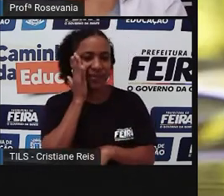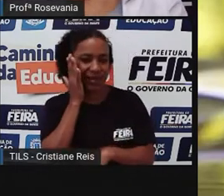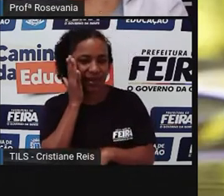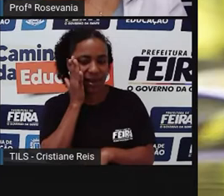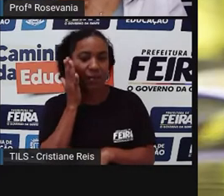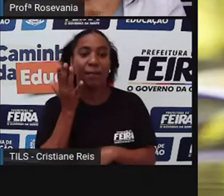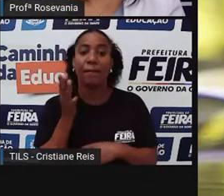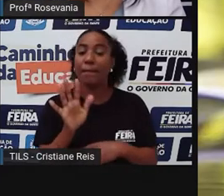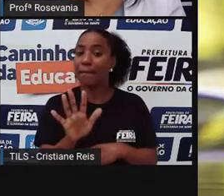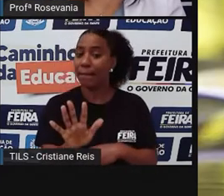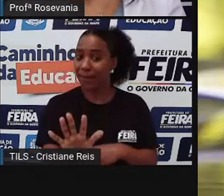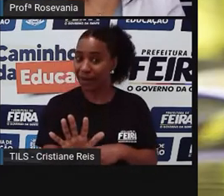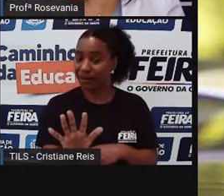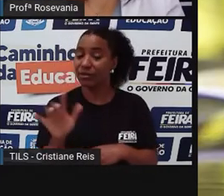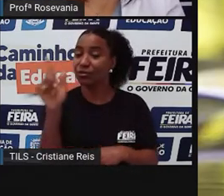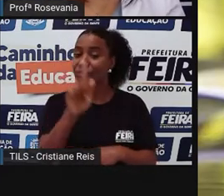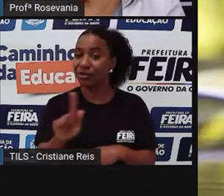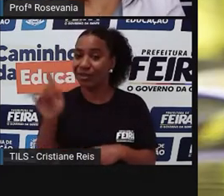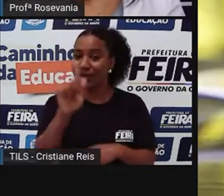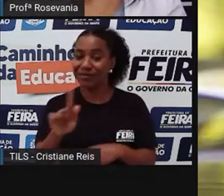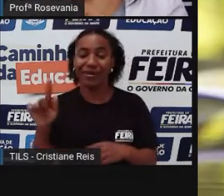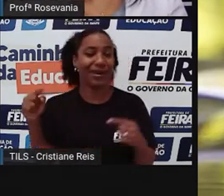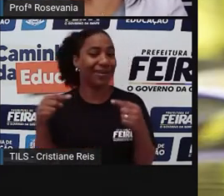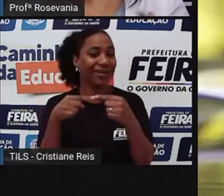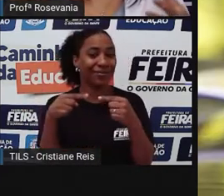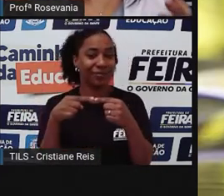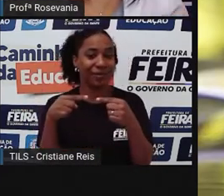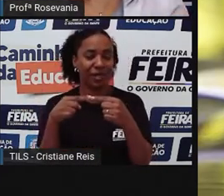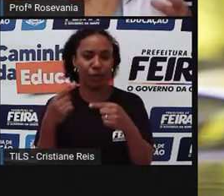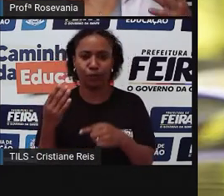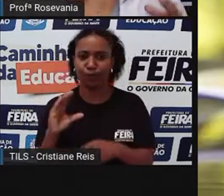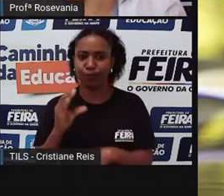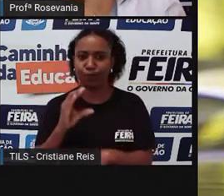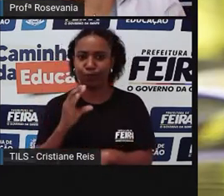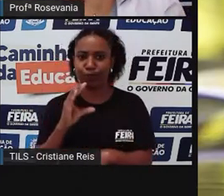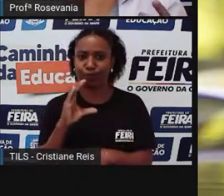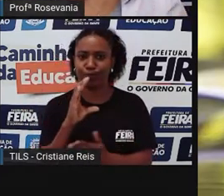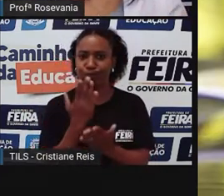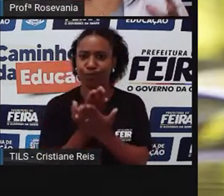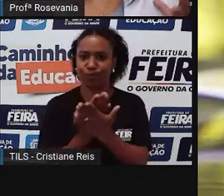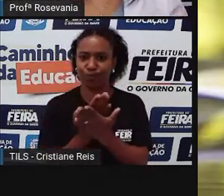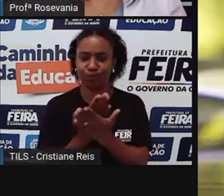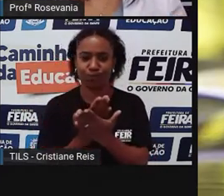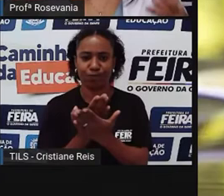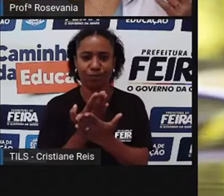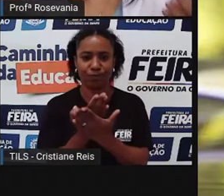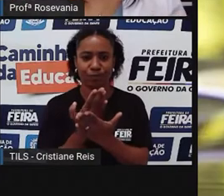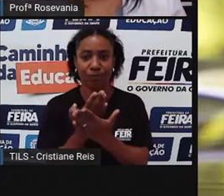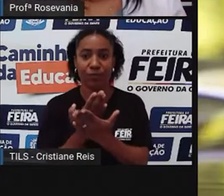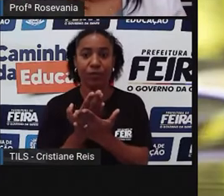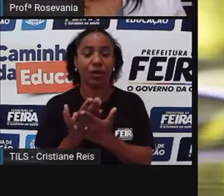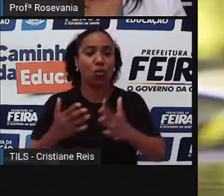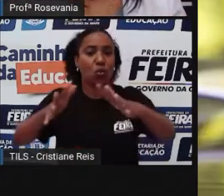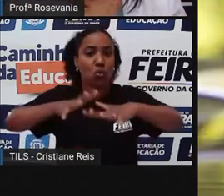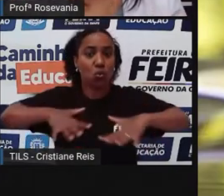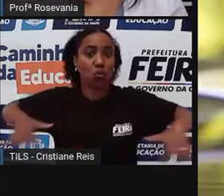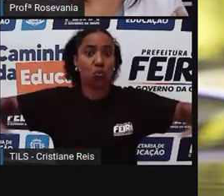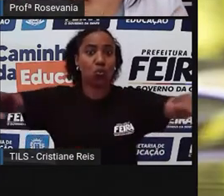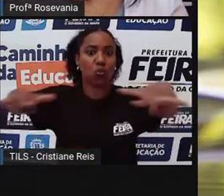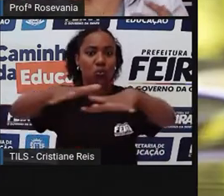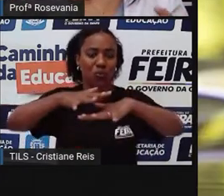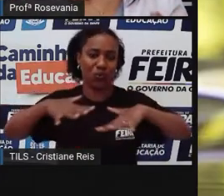aí, né? Geografia é a ciência cujo objeto de estudo é o espaço geográfico,